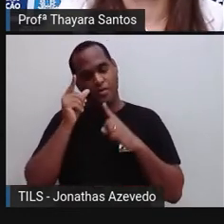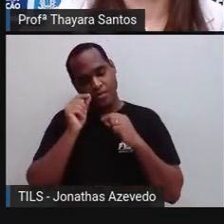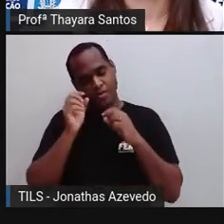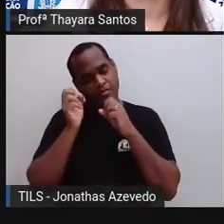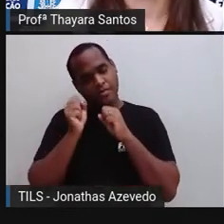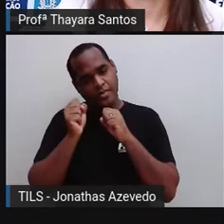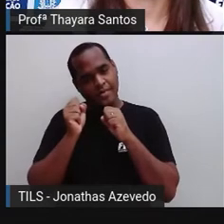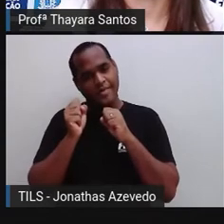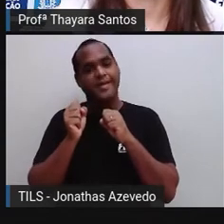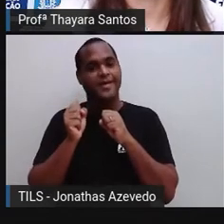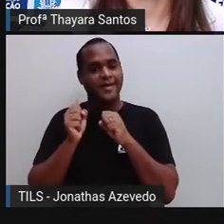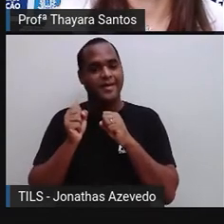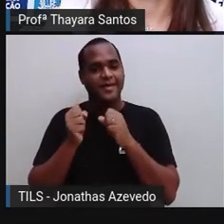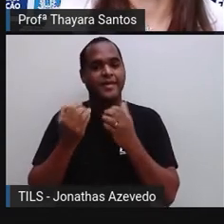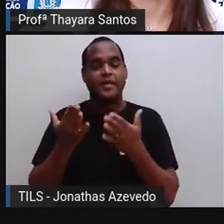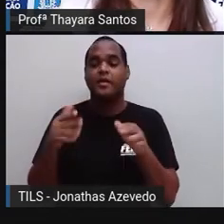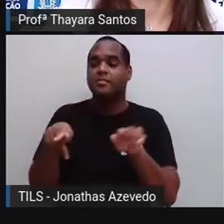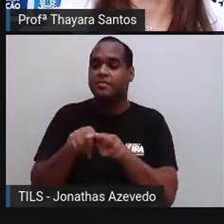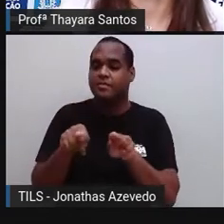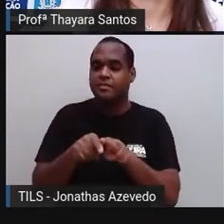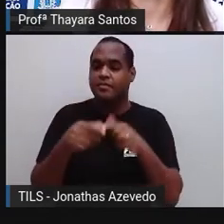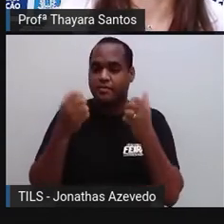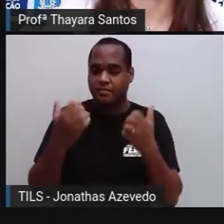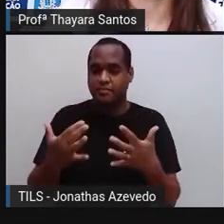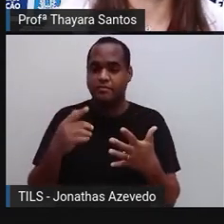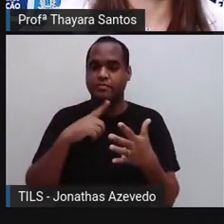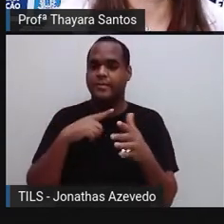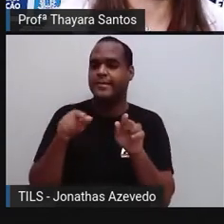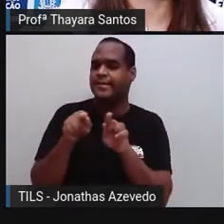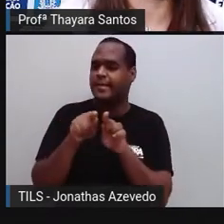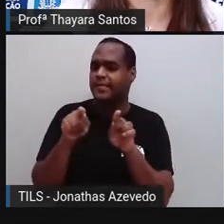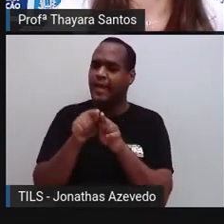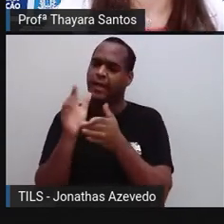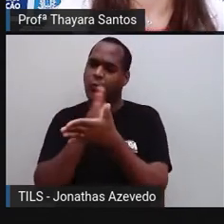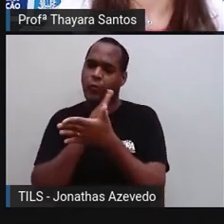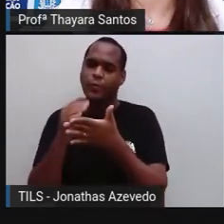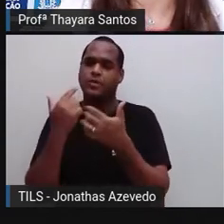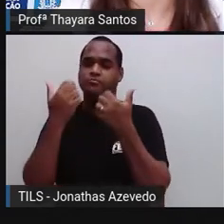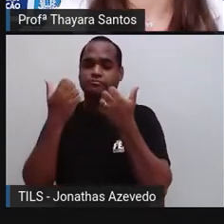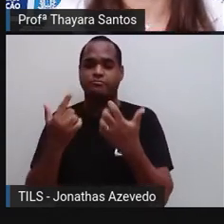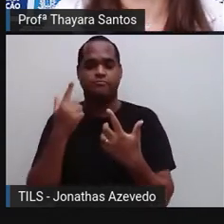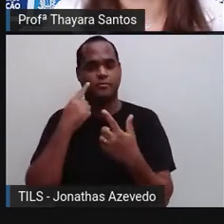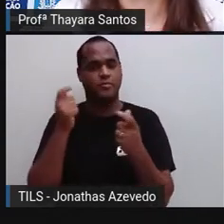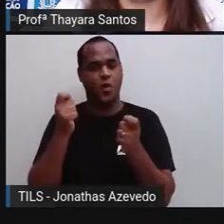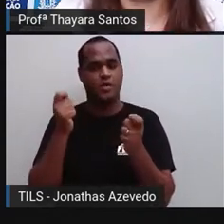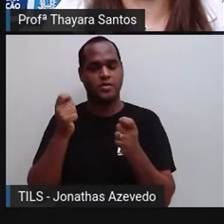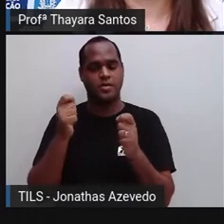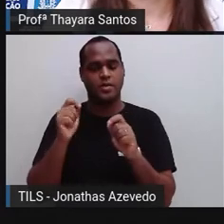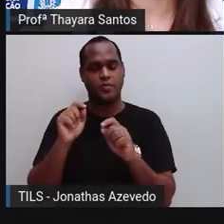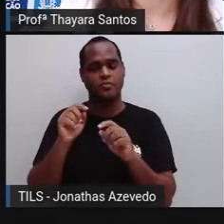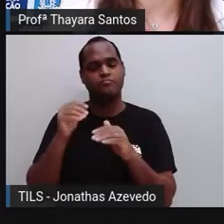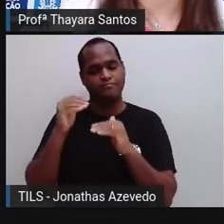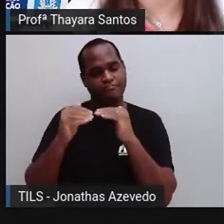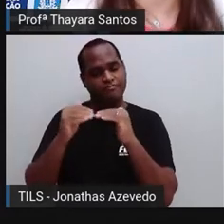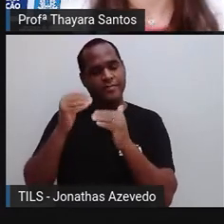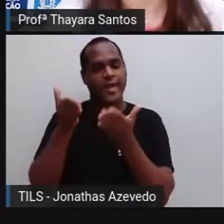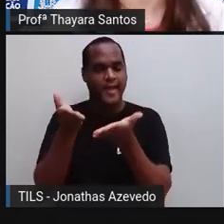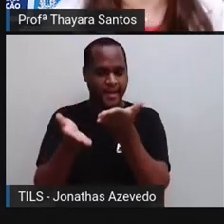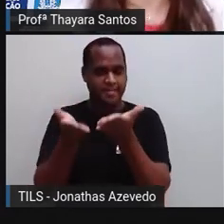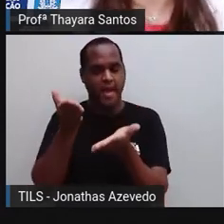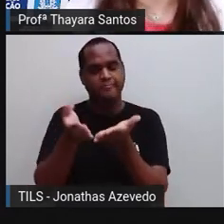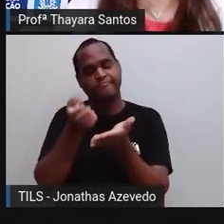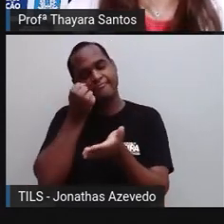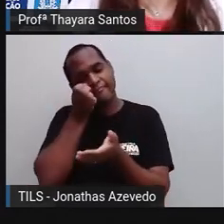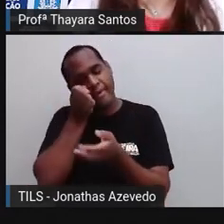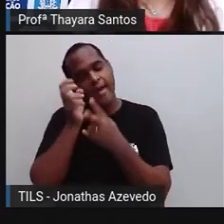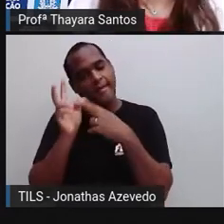E ele também, essa melatonina, além de regular o sono, ele também vai regular